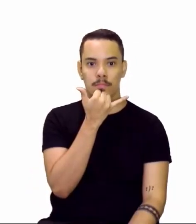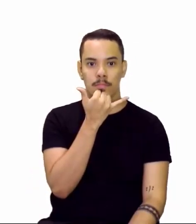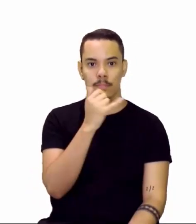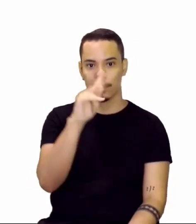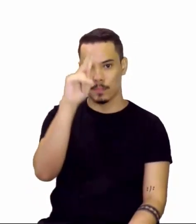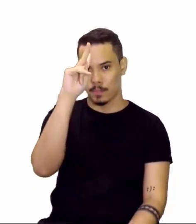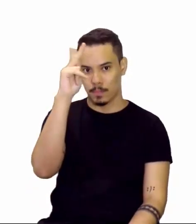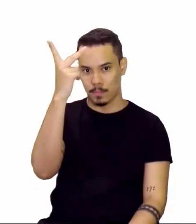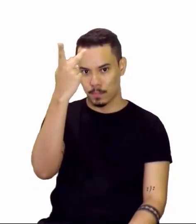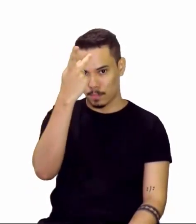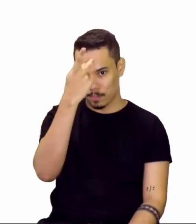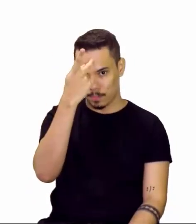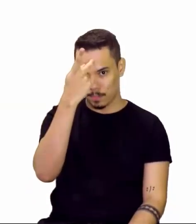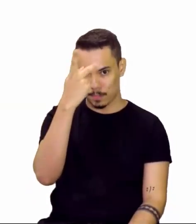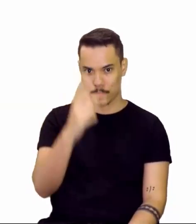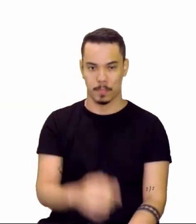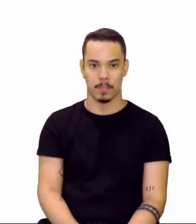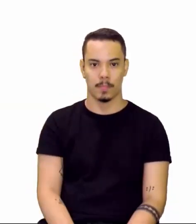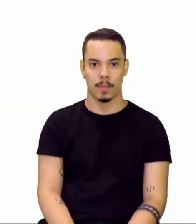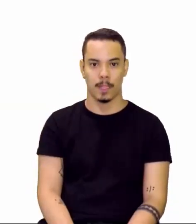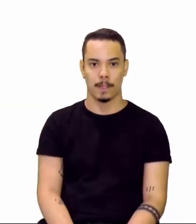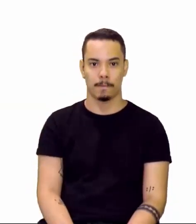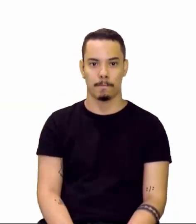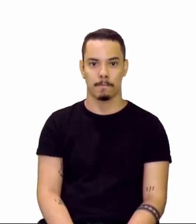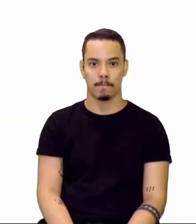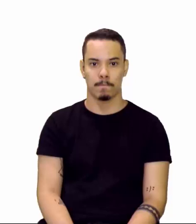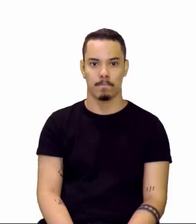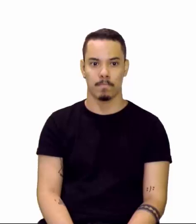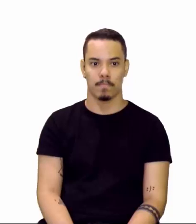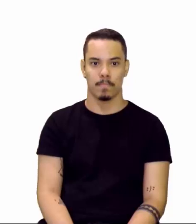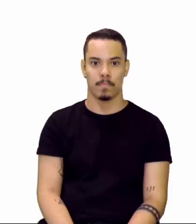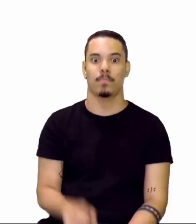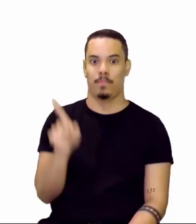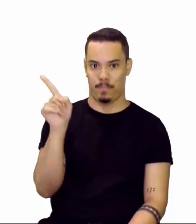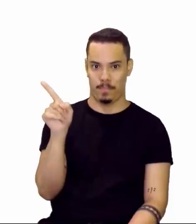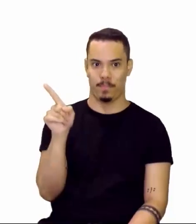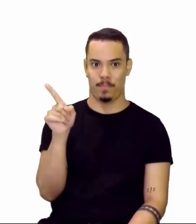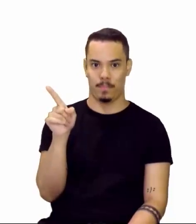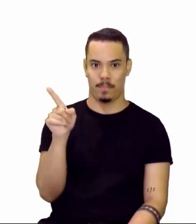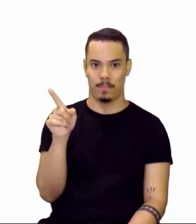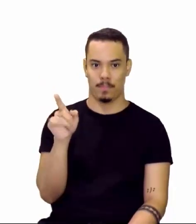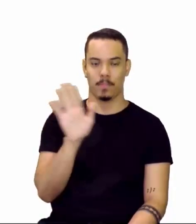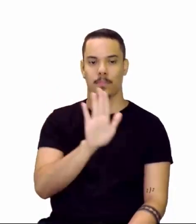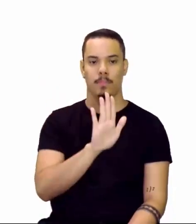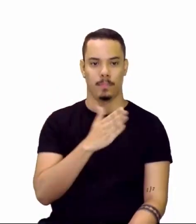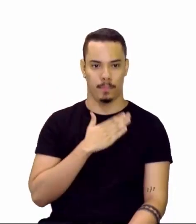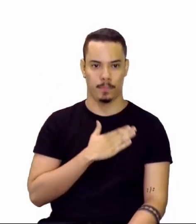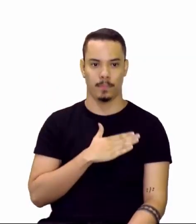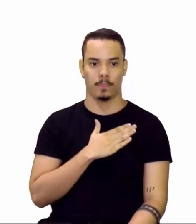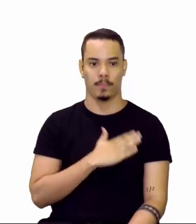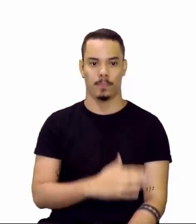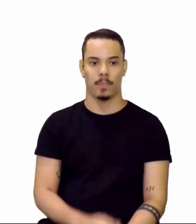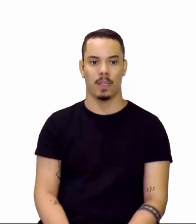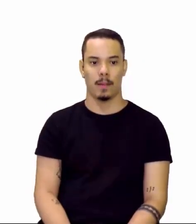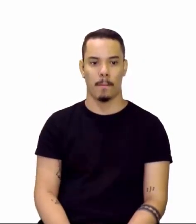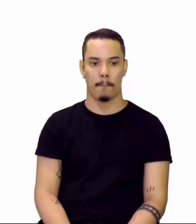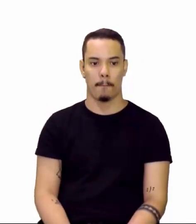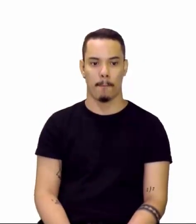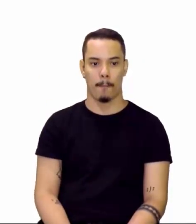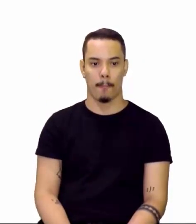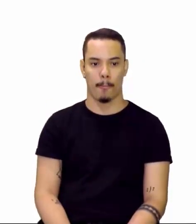carga depois do número. Então, o que acontece?